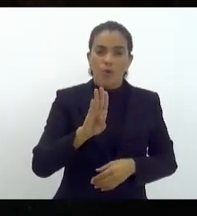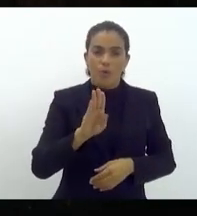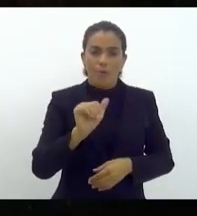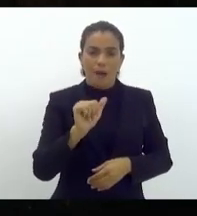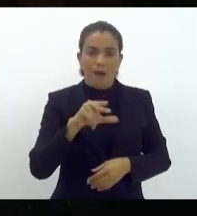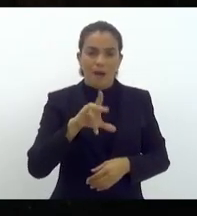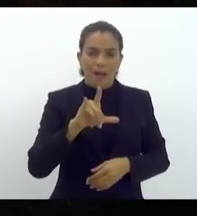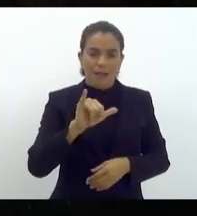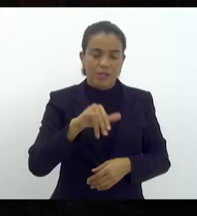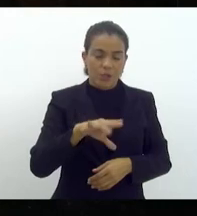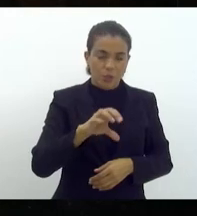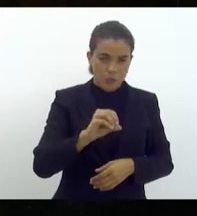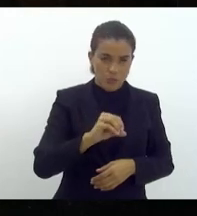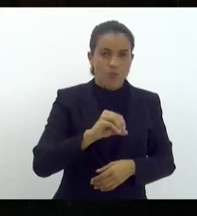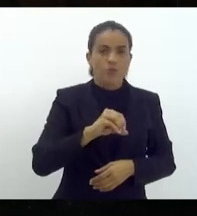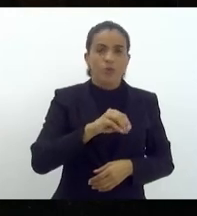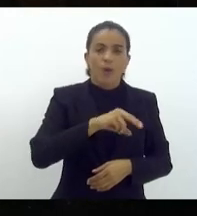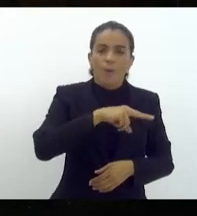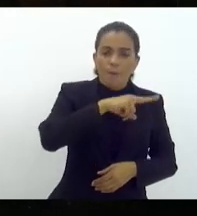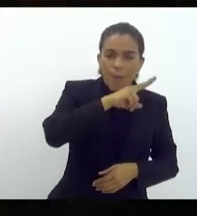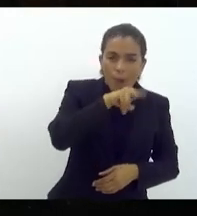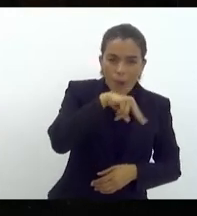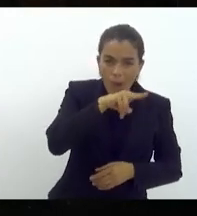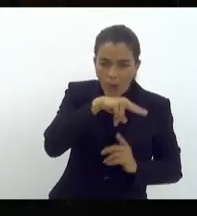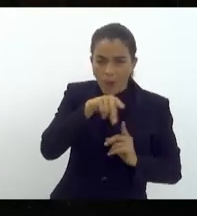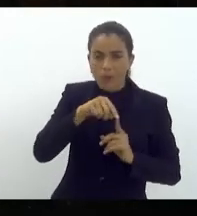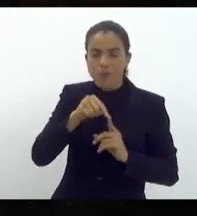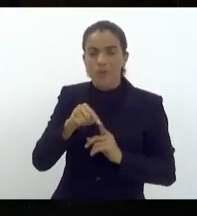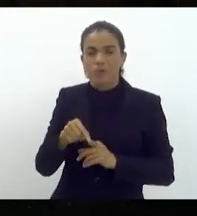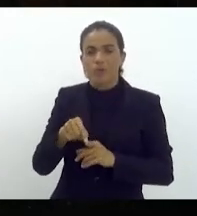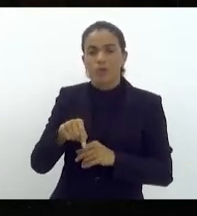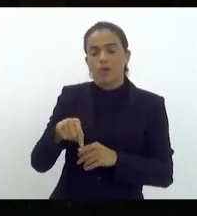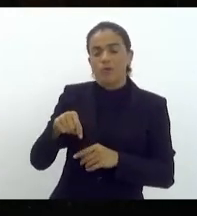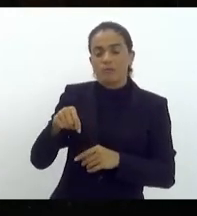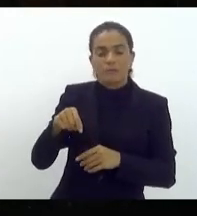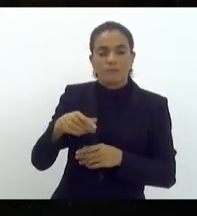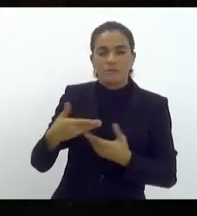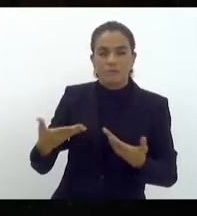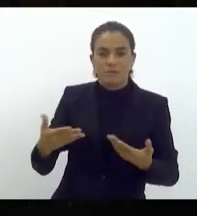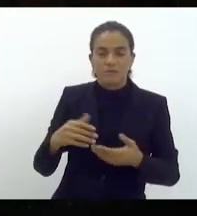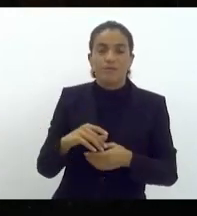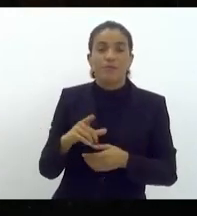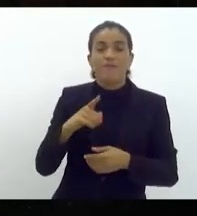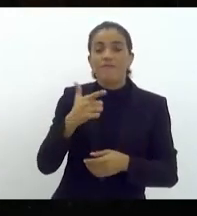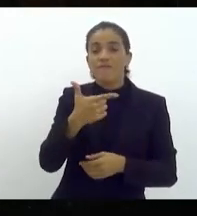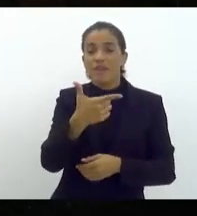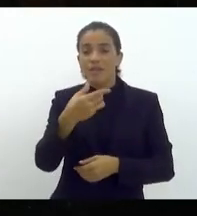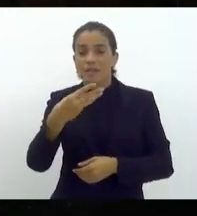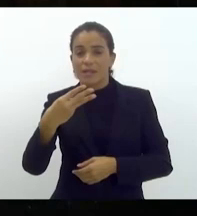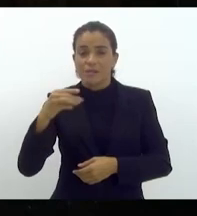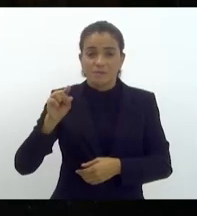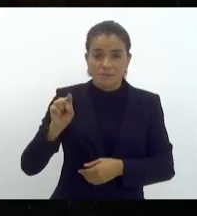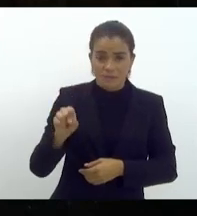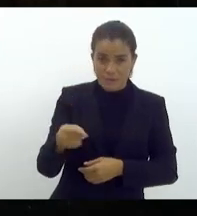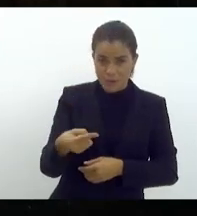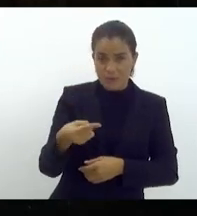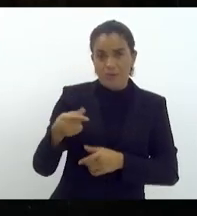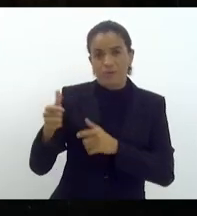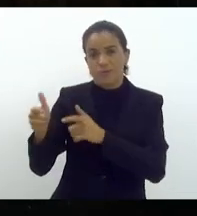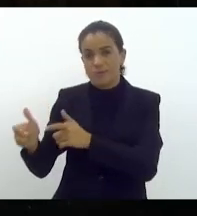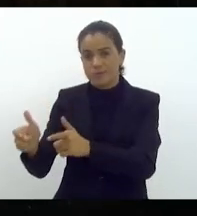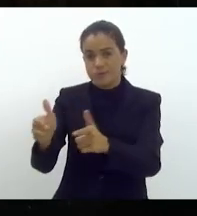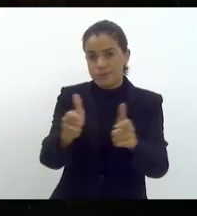suínos, 9 mil caprinos e ovinos, que correspondem em torno de 23 mil estabelecimentos rurais pecuários